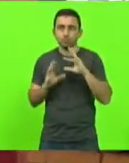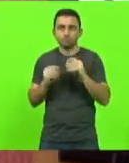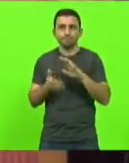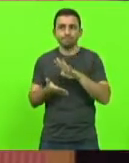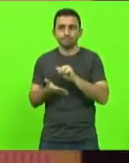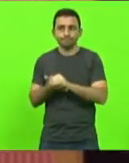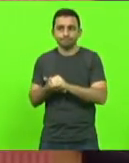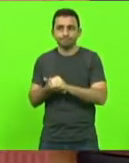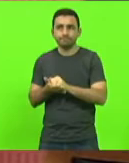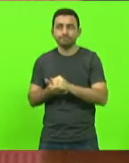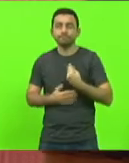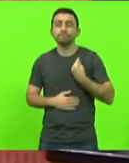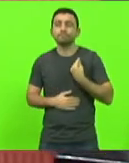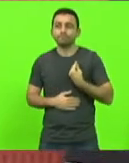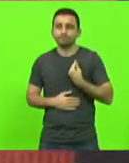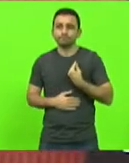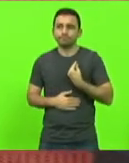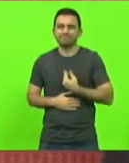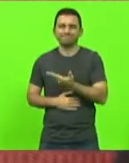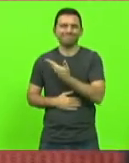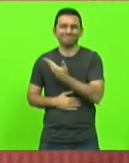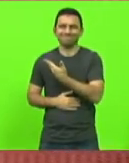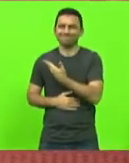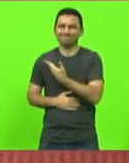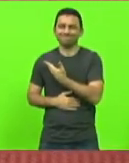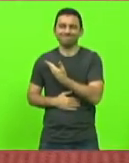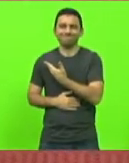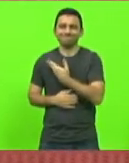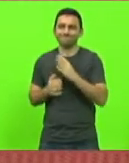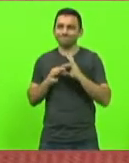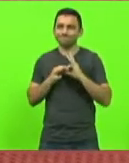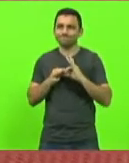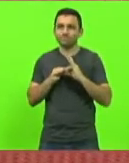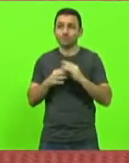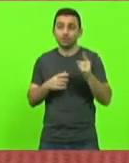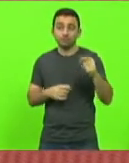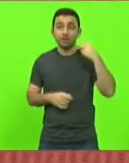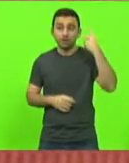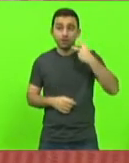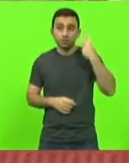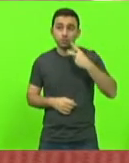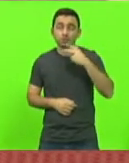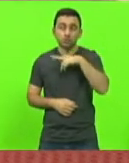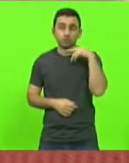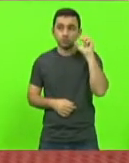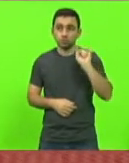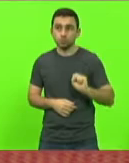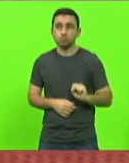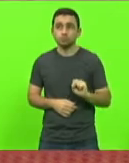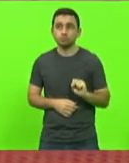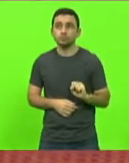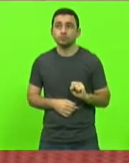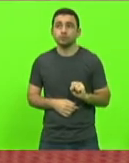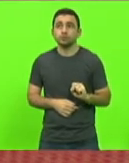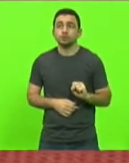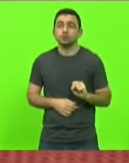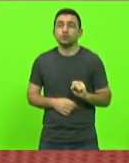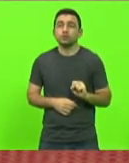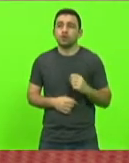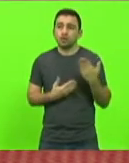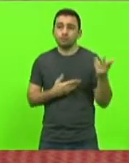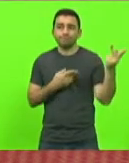a presença aqui de um grande amigo meu, que foi vereador em Jaraguá do Sul, hoje nos